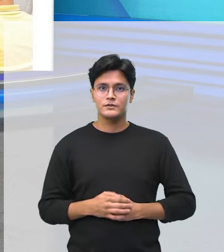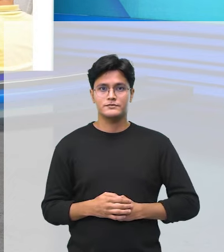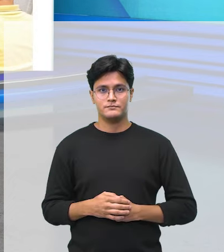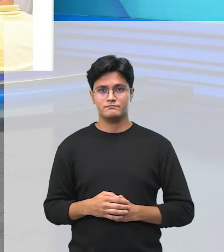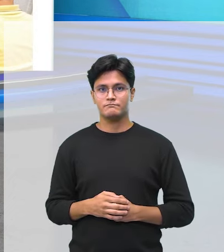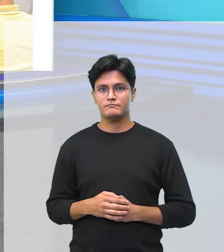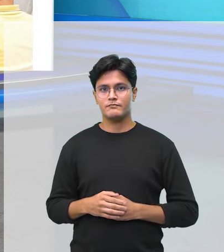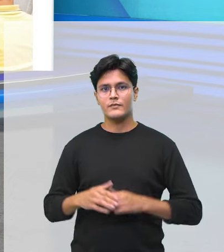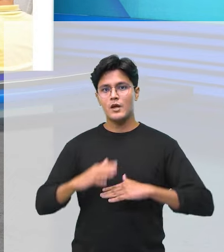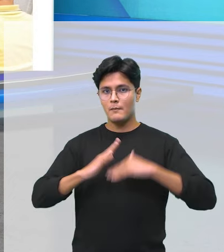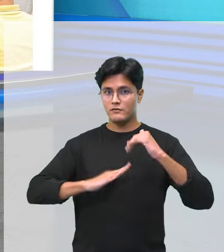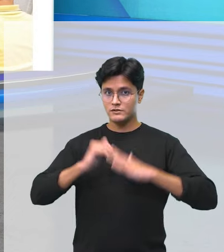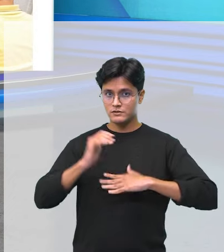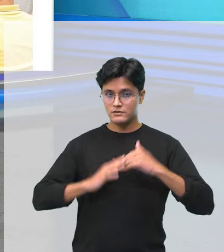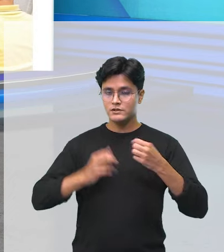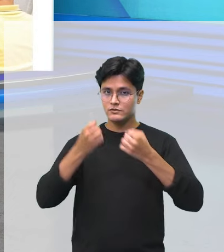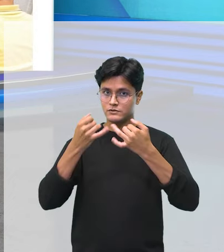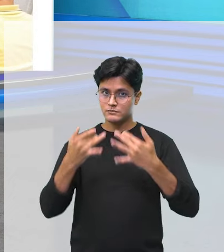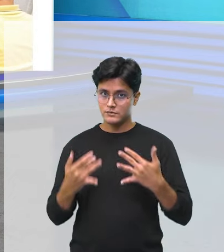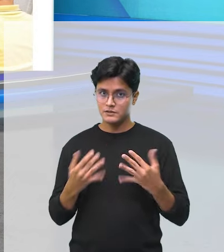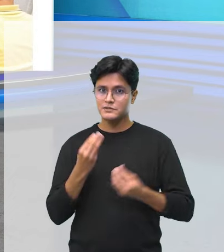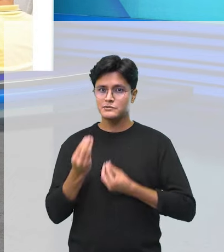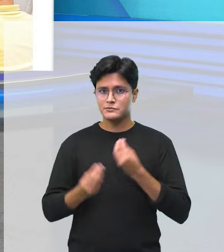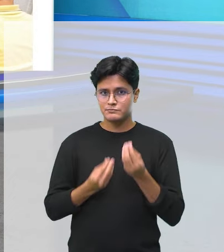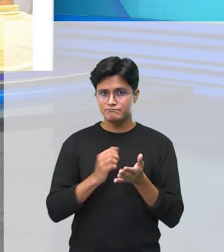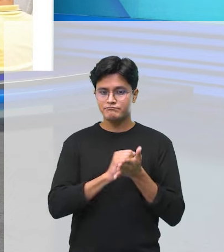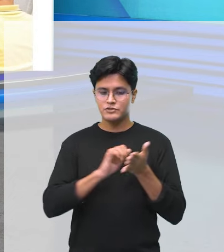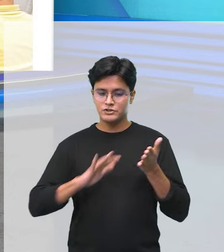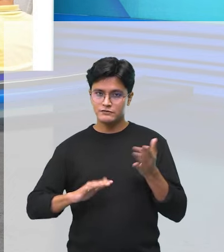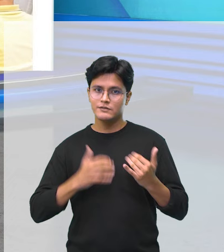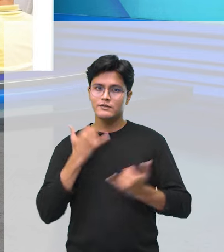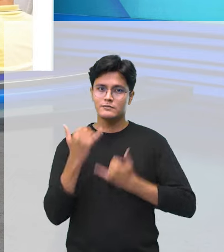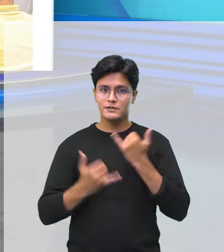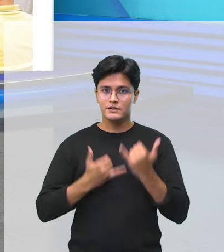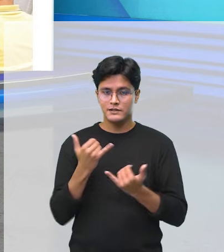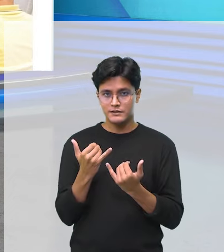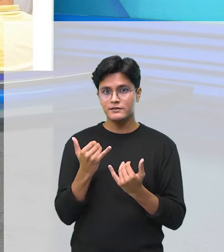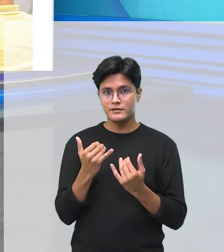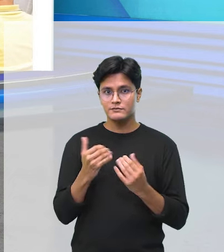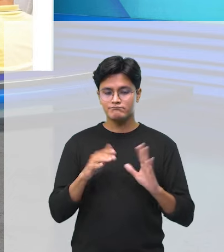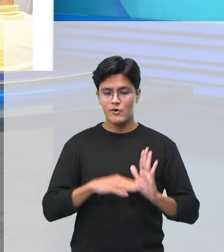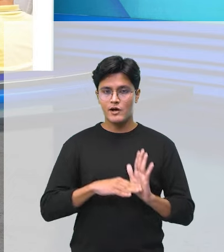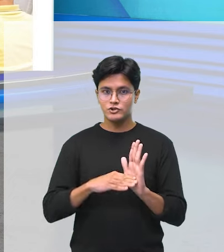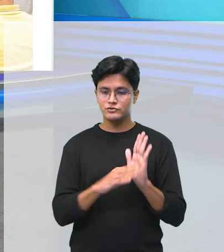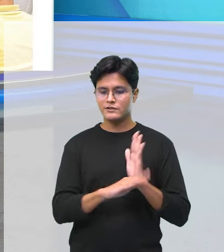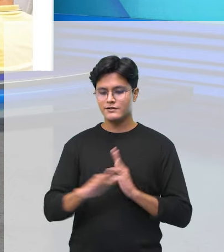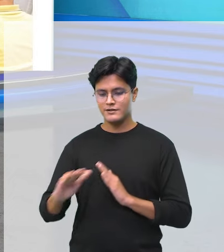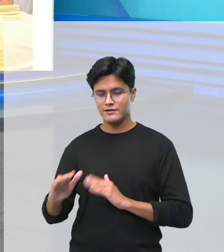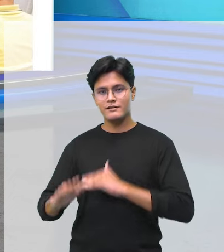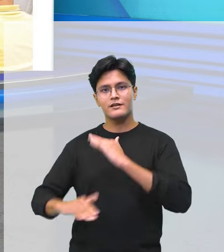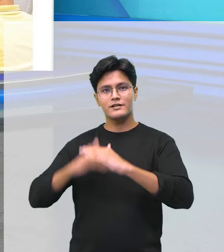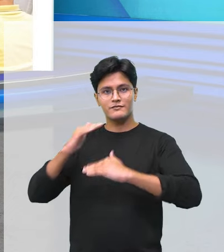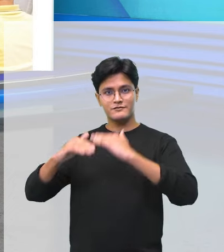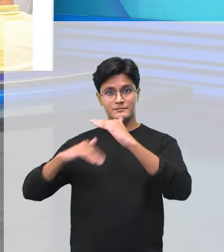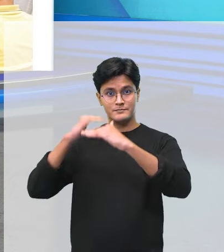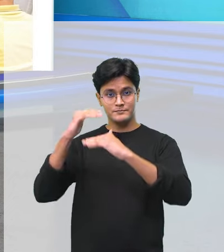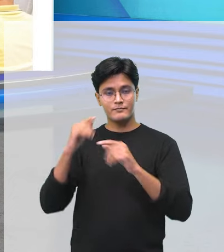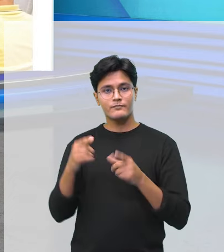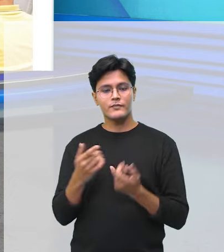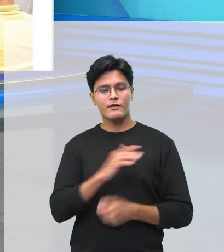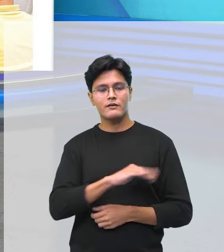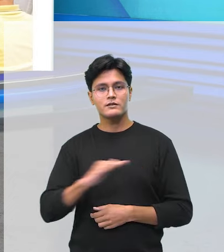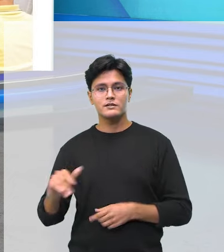como as atividades e brincadeiras da infância contribuem para o desenvolvimento infantil. As crianças também